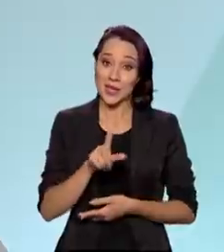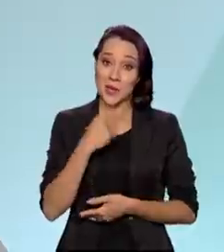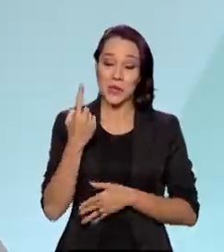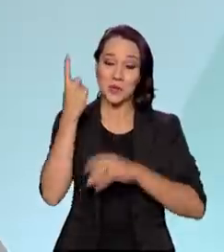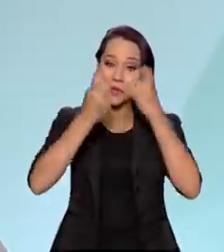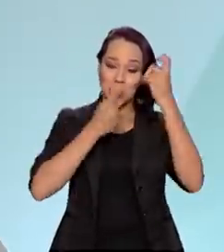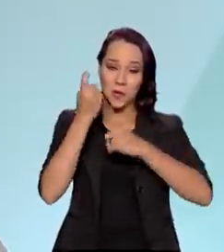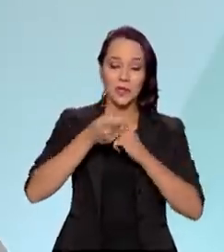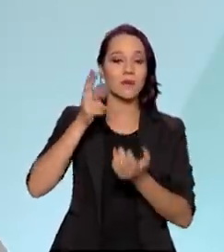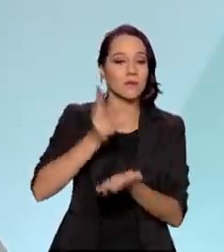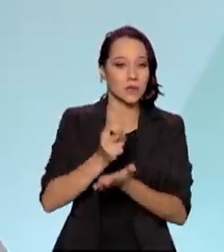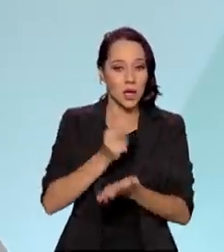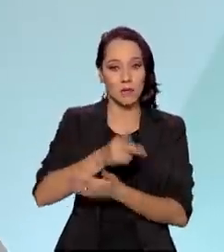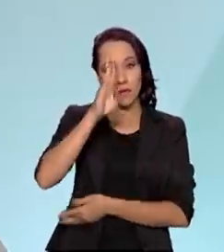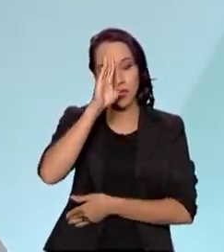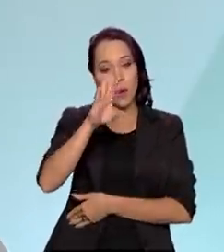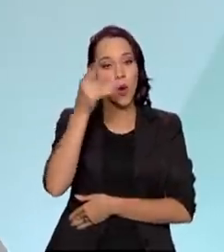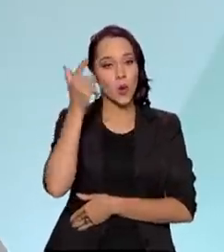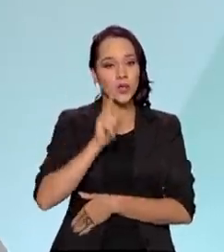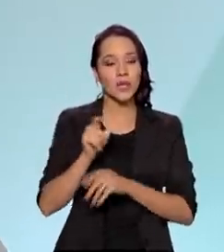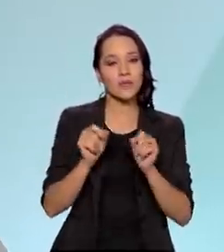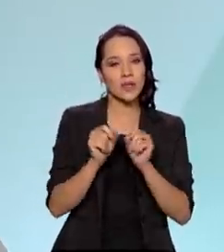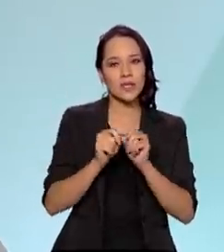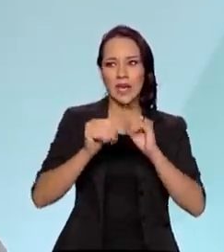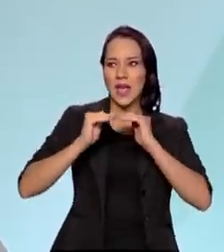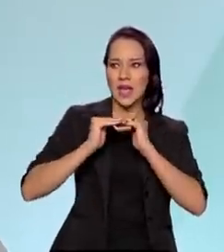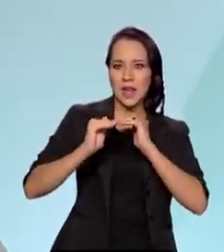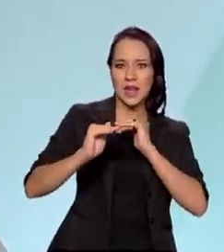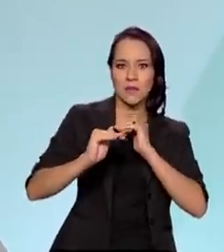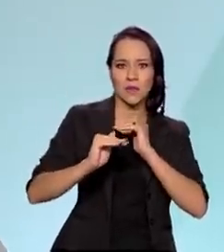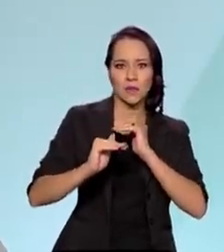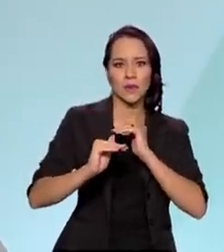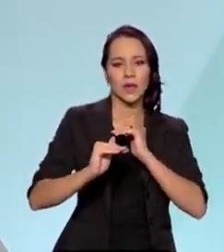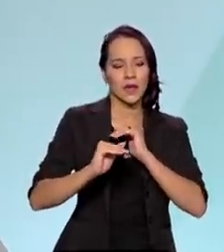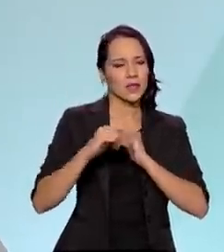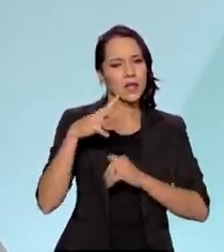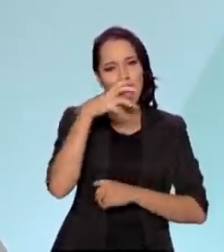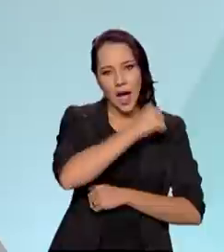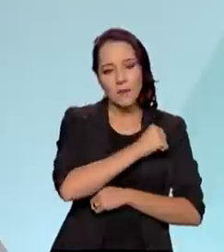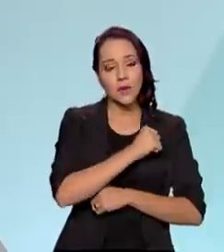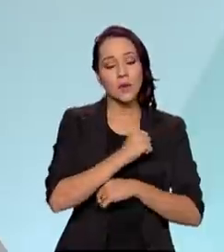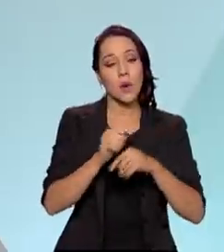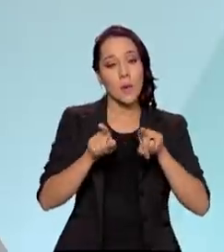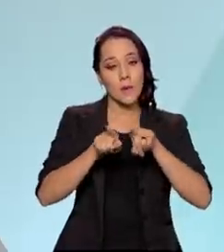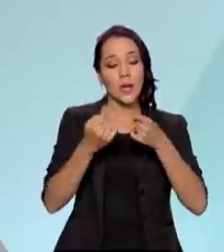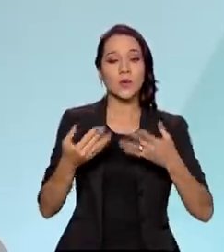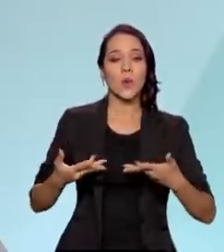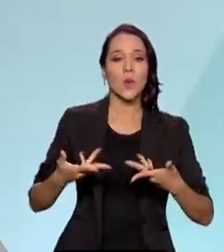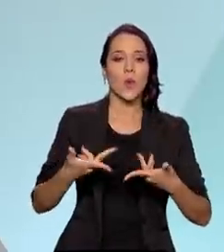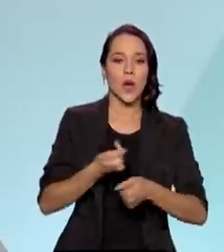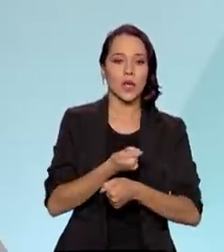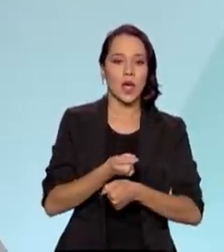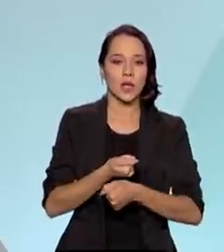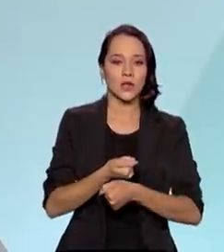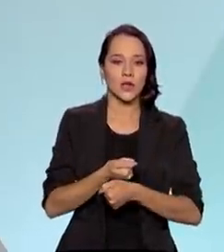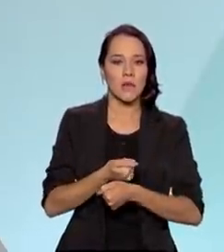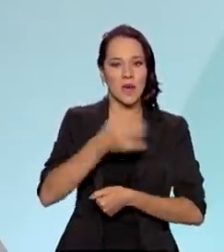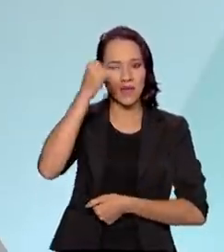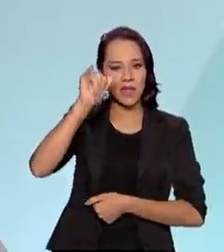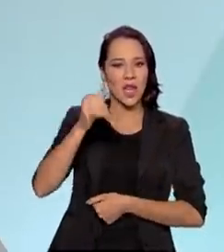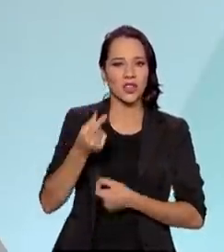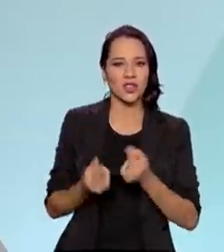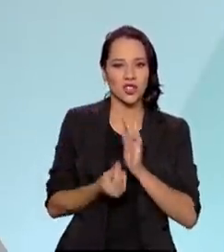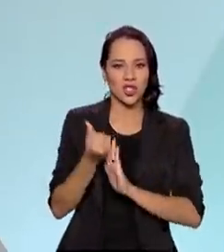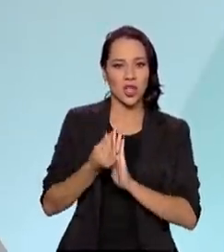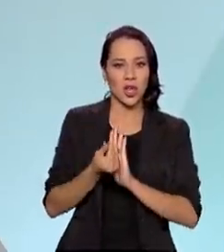preocupação constante em conseguir fazer o que precisa ser feito rapidamente, mas com a qualidade necessária para não desperdiçar o